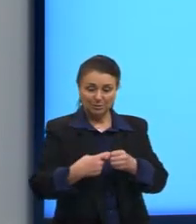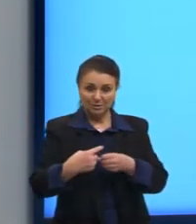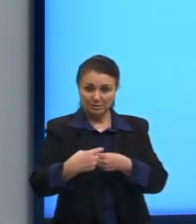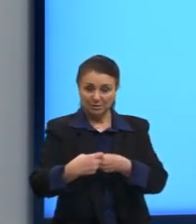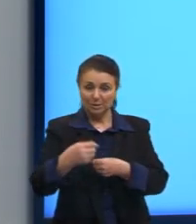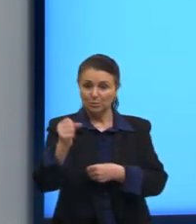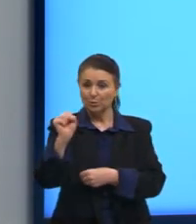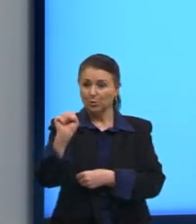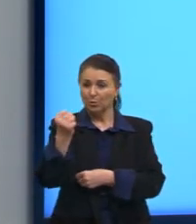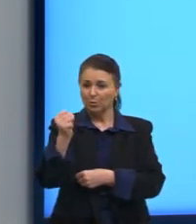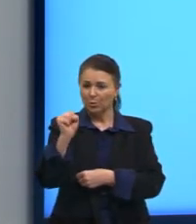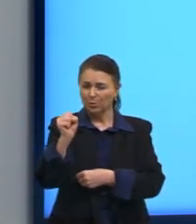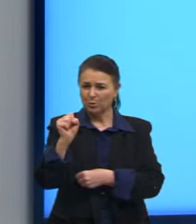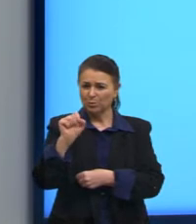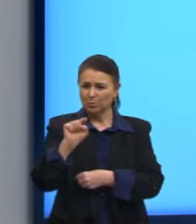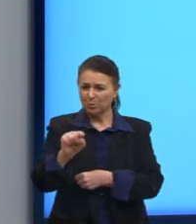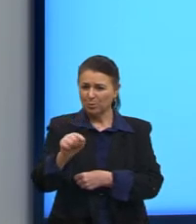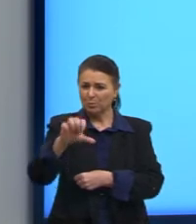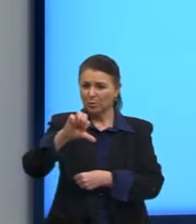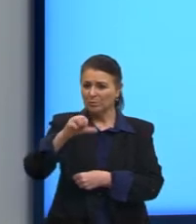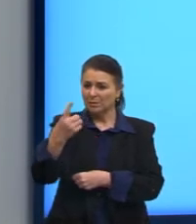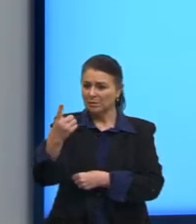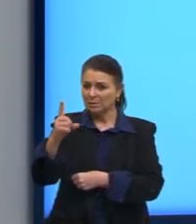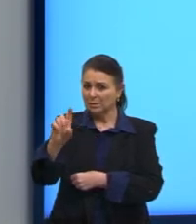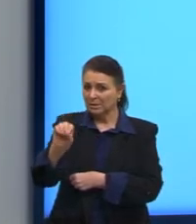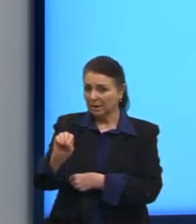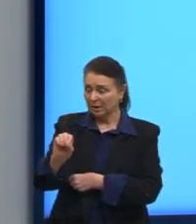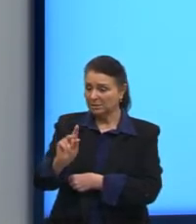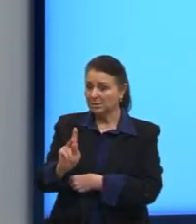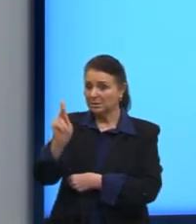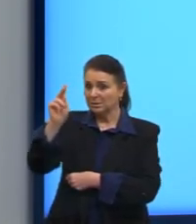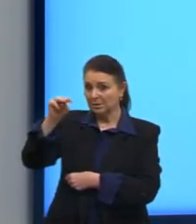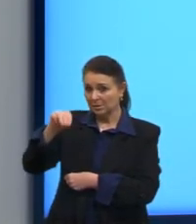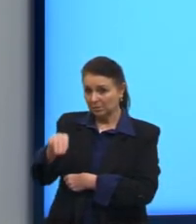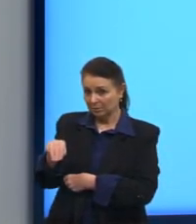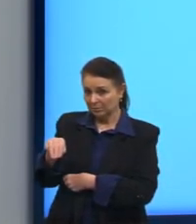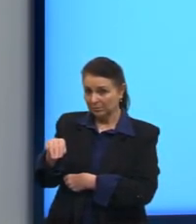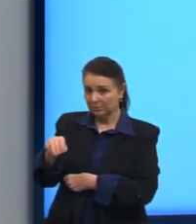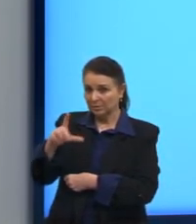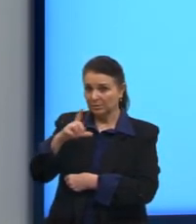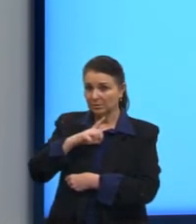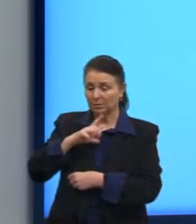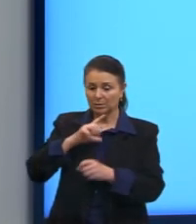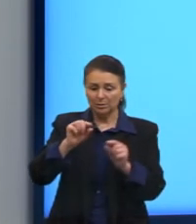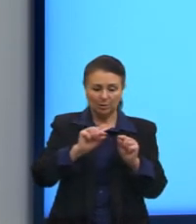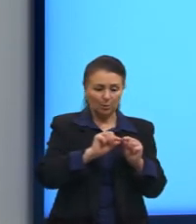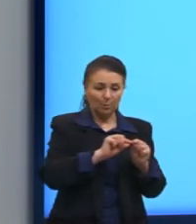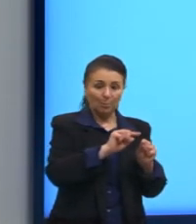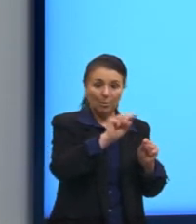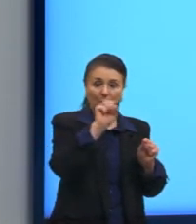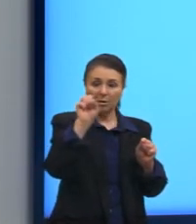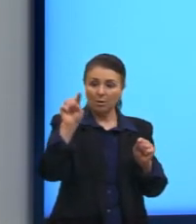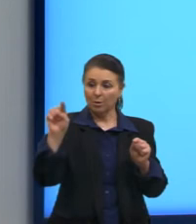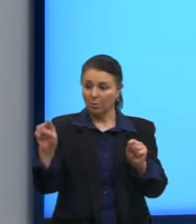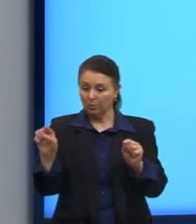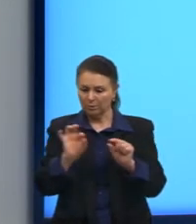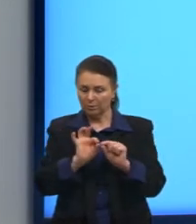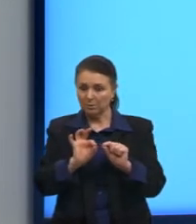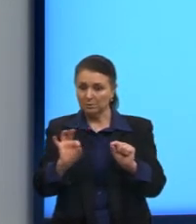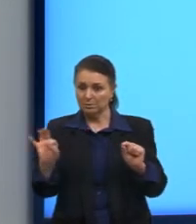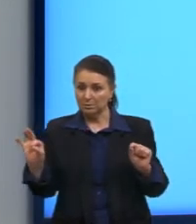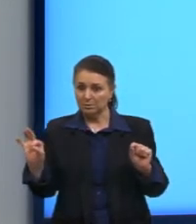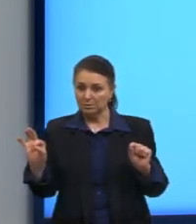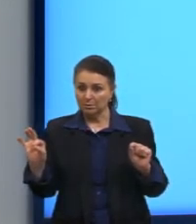.910 quilômetros. E aqui nós temos ali, né, uma espécie de curva e a distância